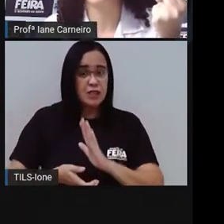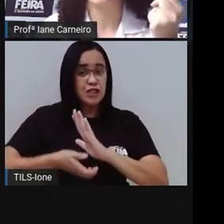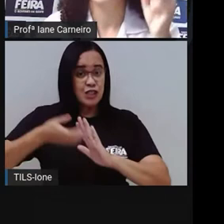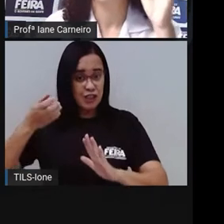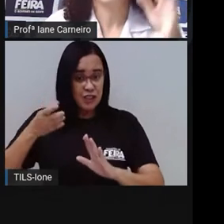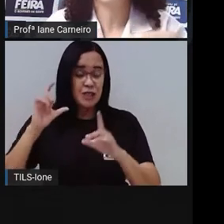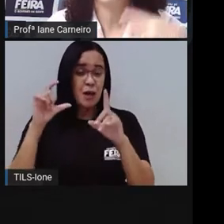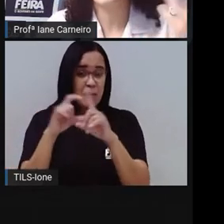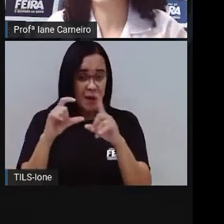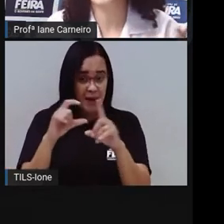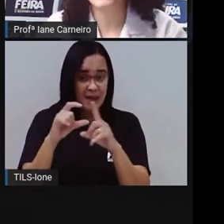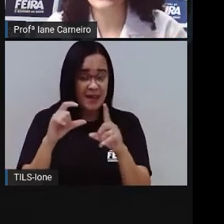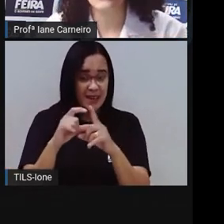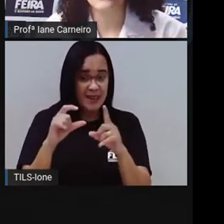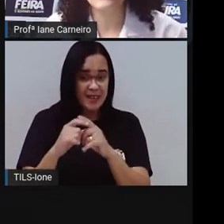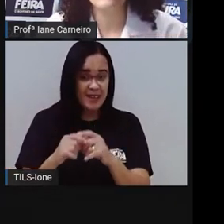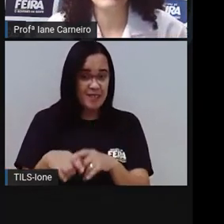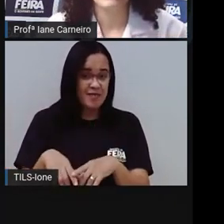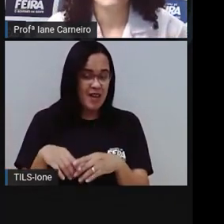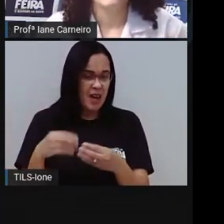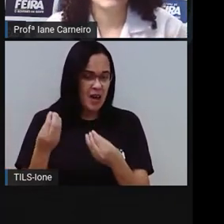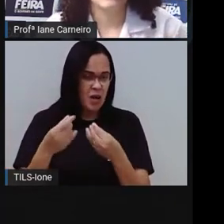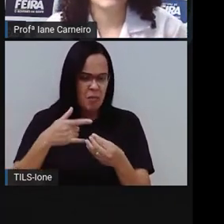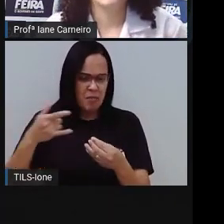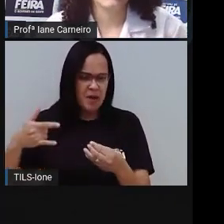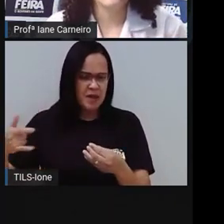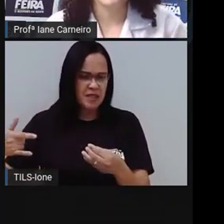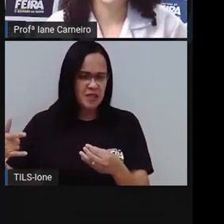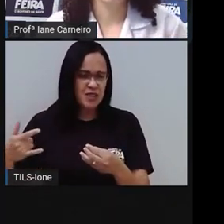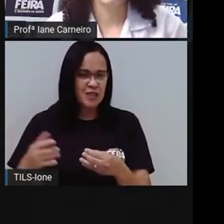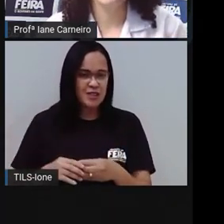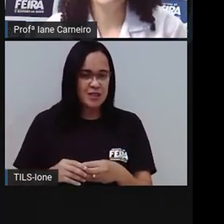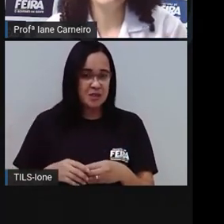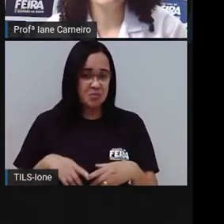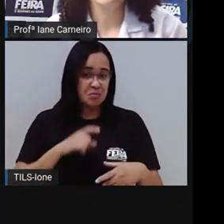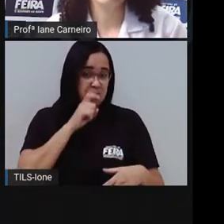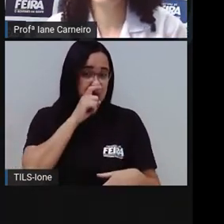palavra, ele fica um peixe nobre?